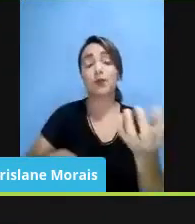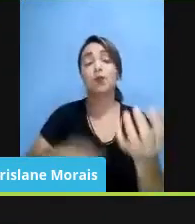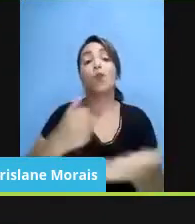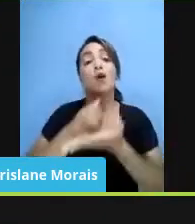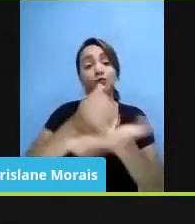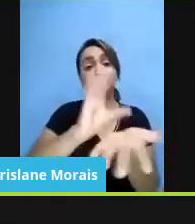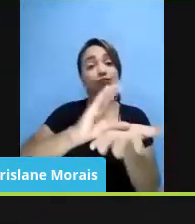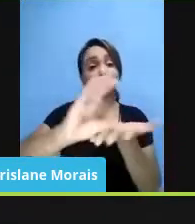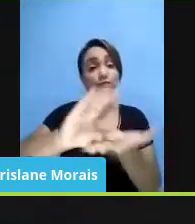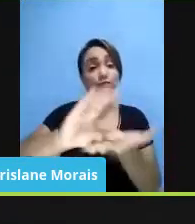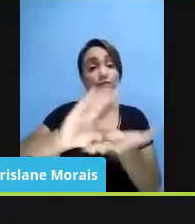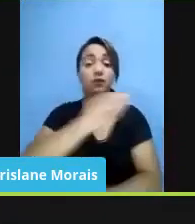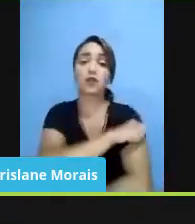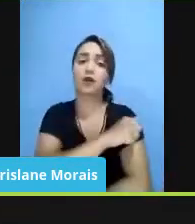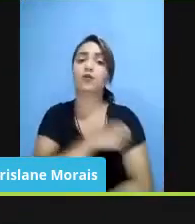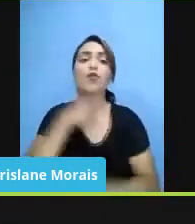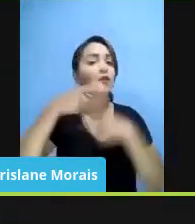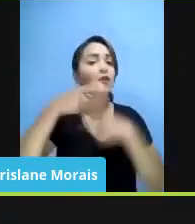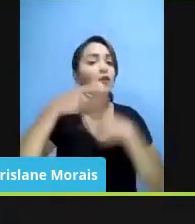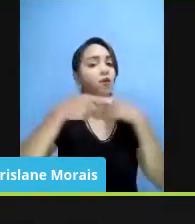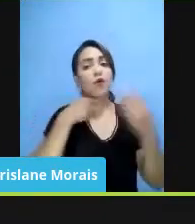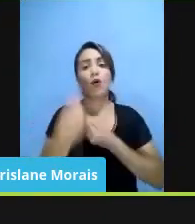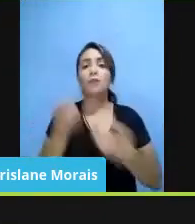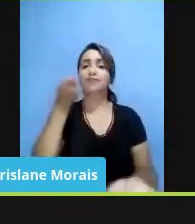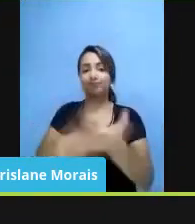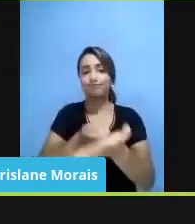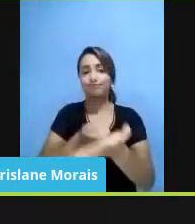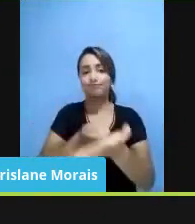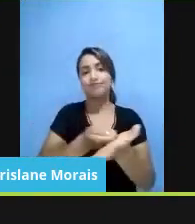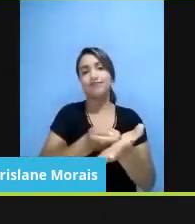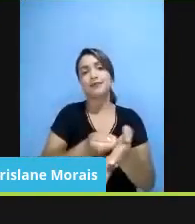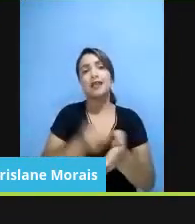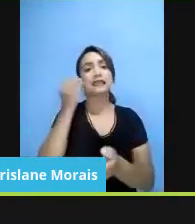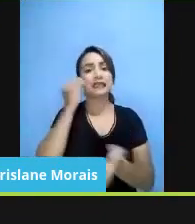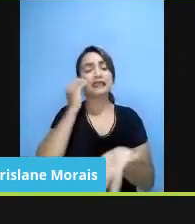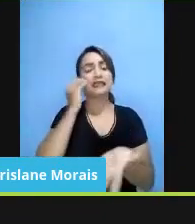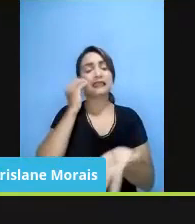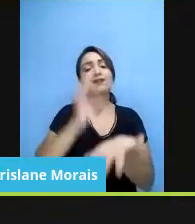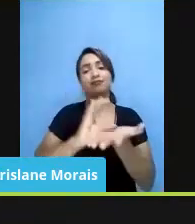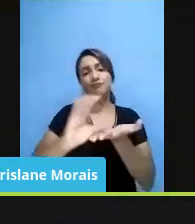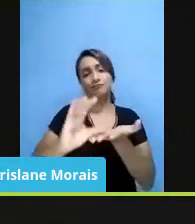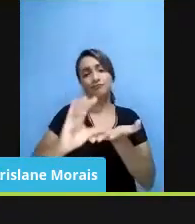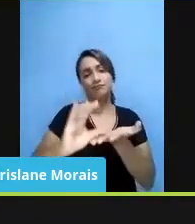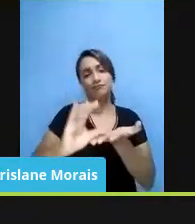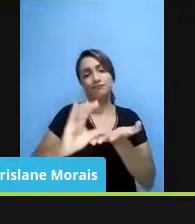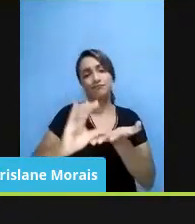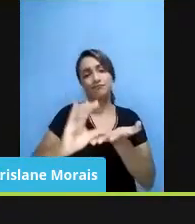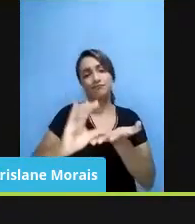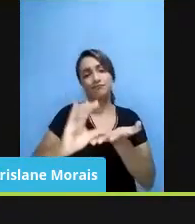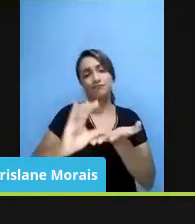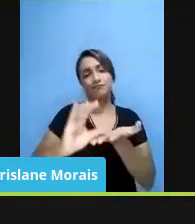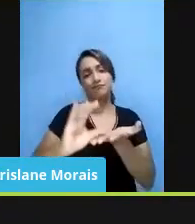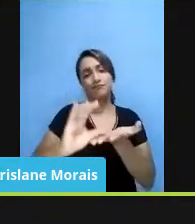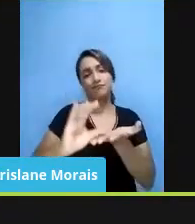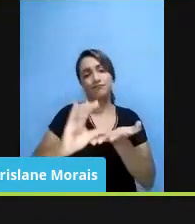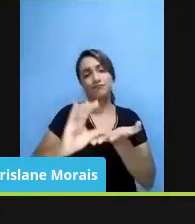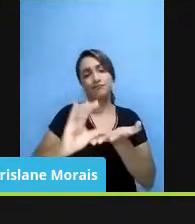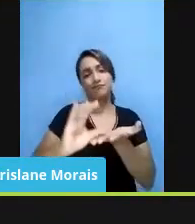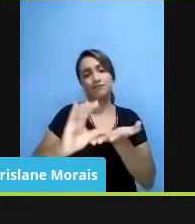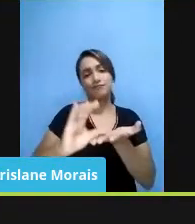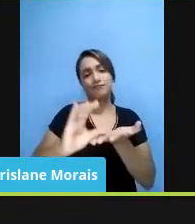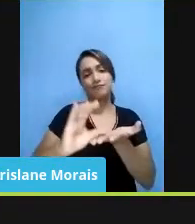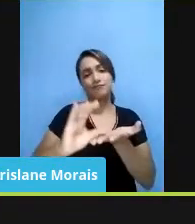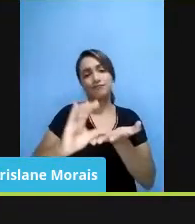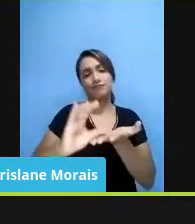que não conseguem pagar as mensalidades, um financiamento, então o pessoal vai falar um pouco disso também. Débora,